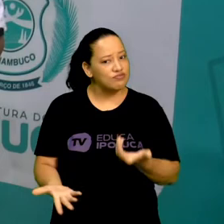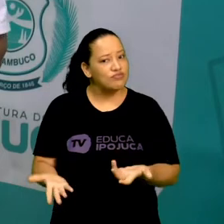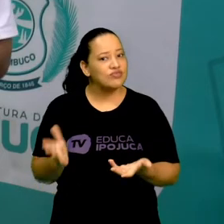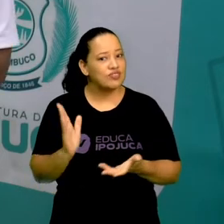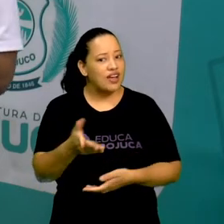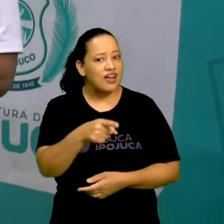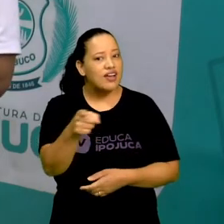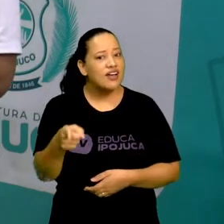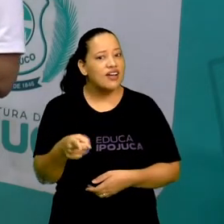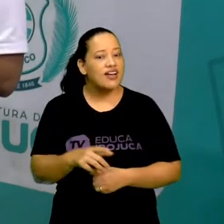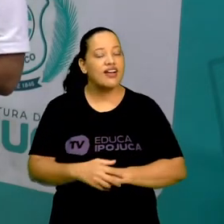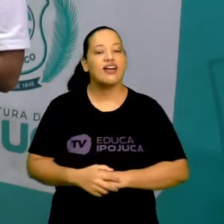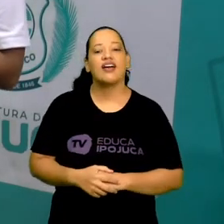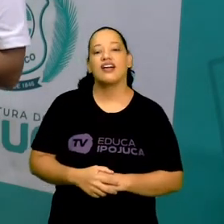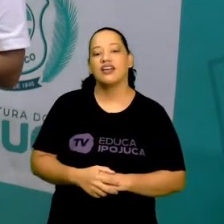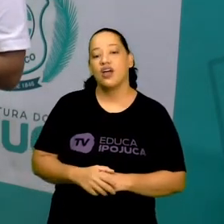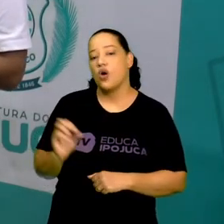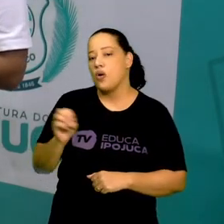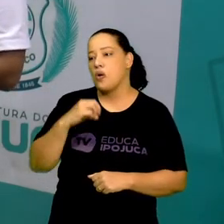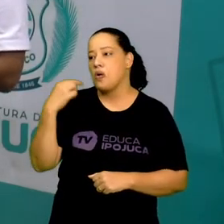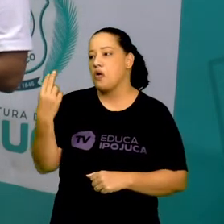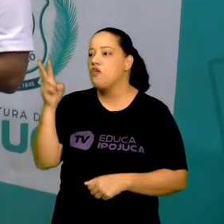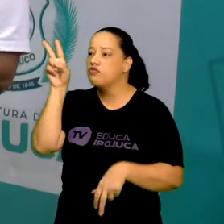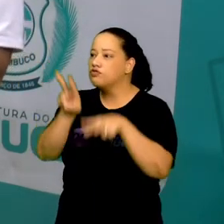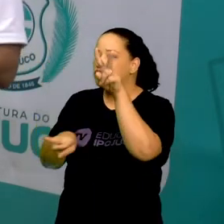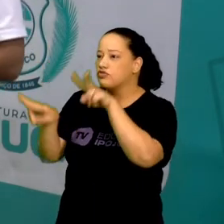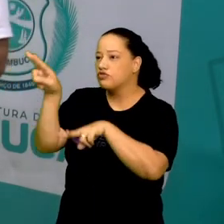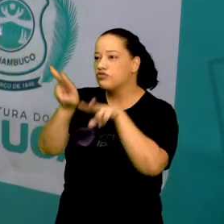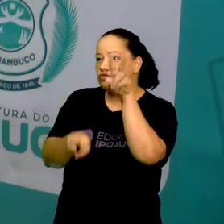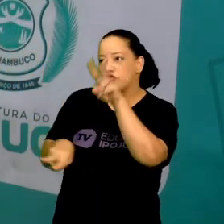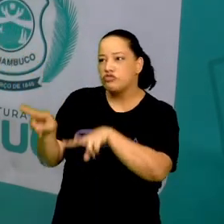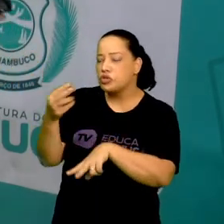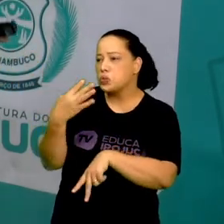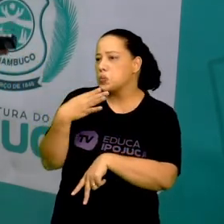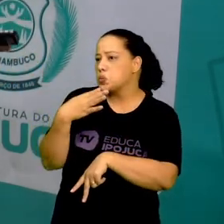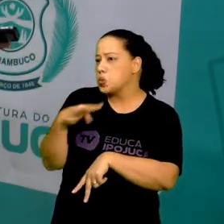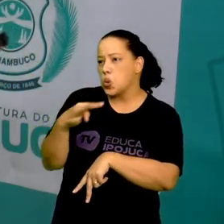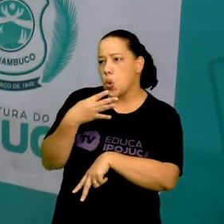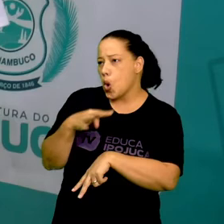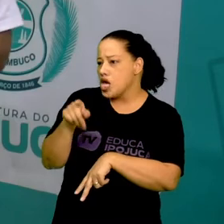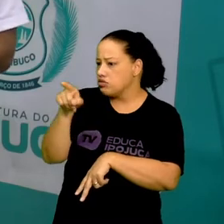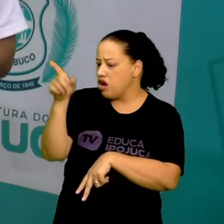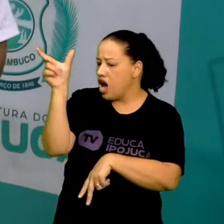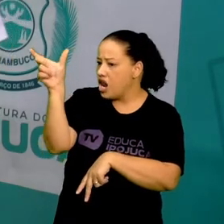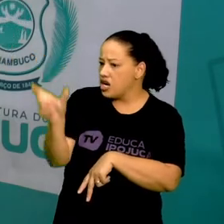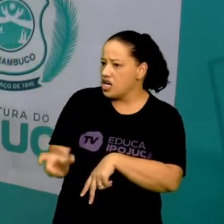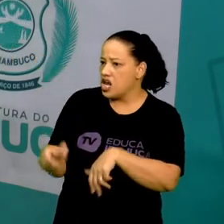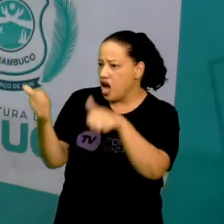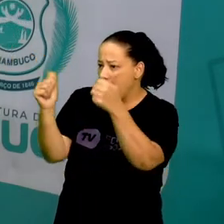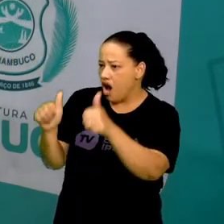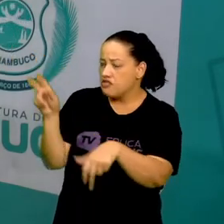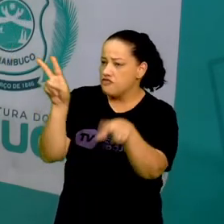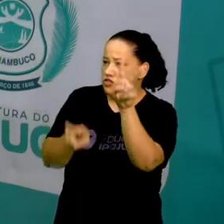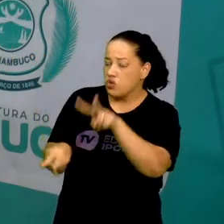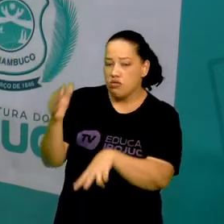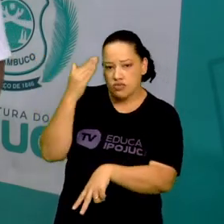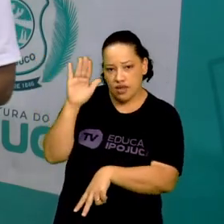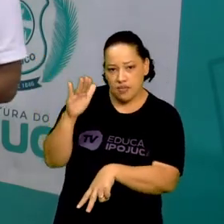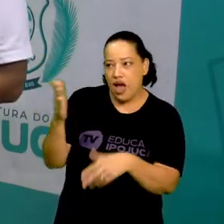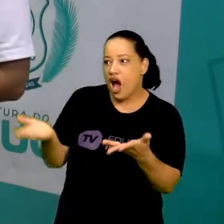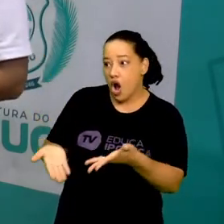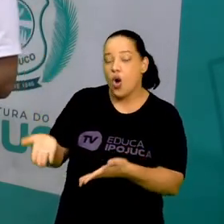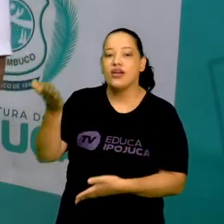aí, já? Ou visualizou alguma e não a conhecia como arte visual e agora já sabe que é arte visual?